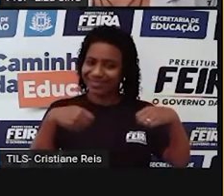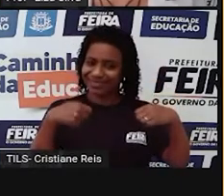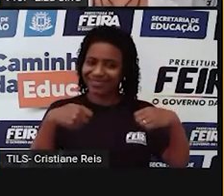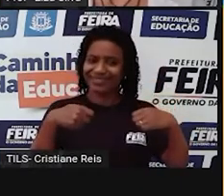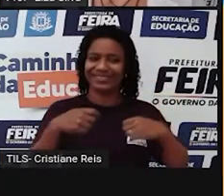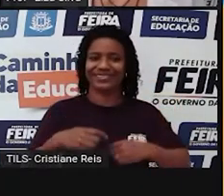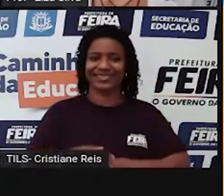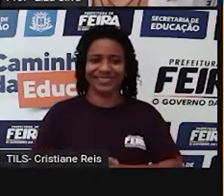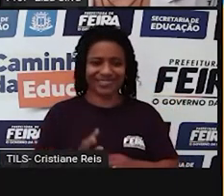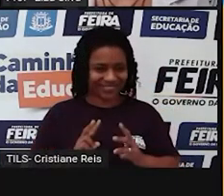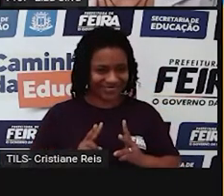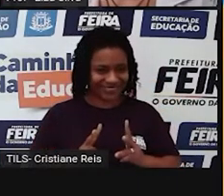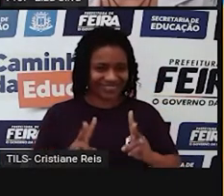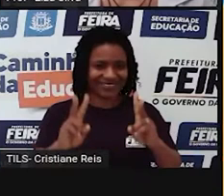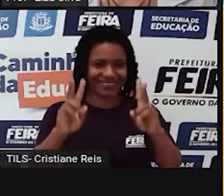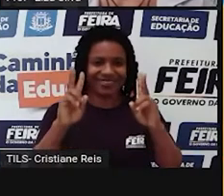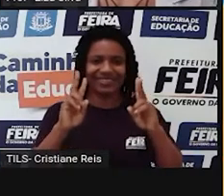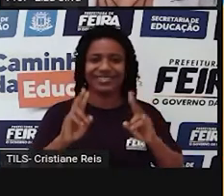adiante.